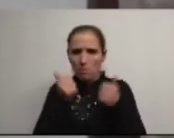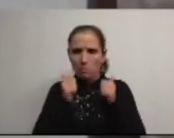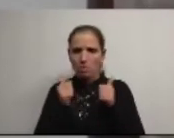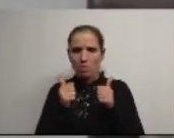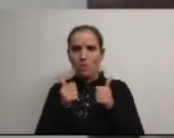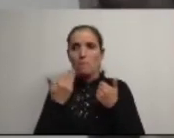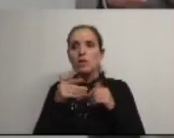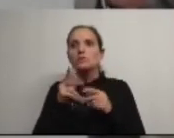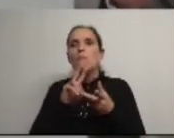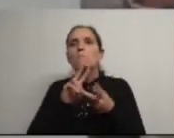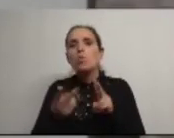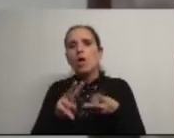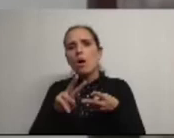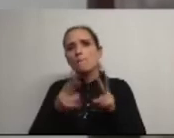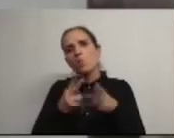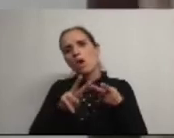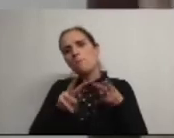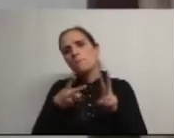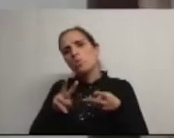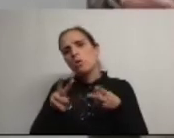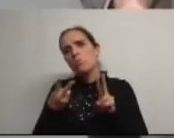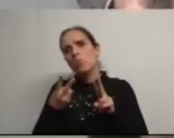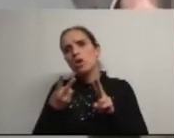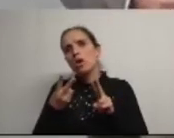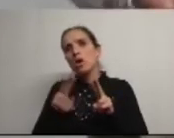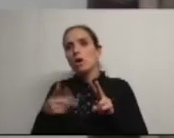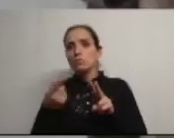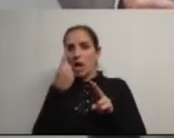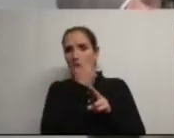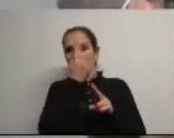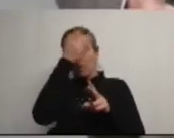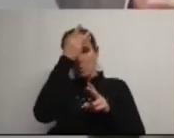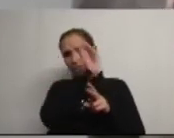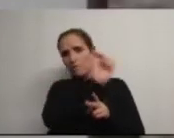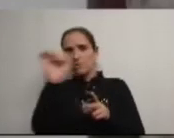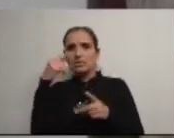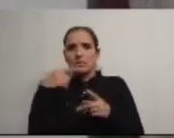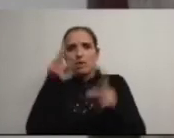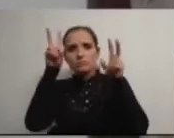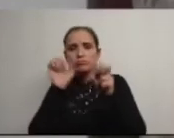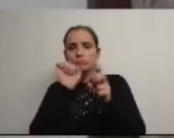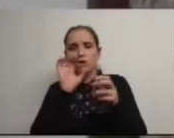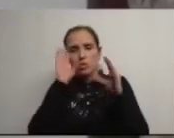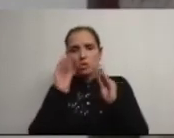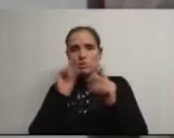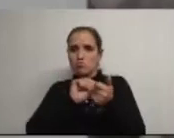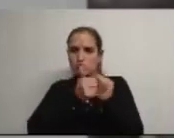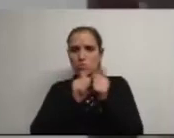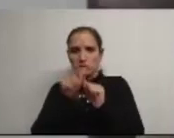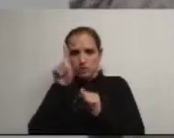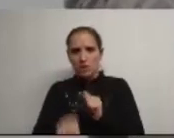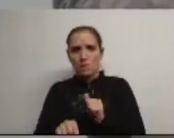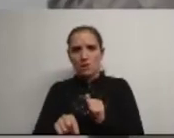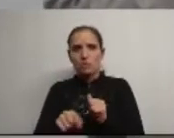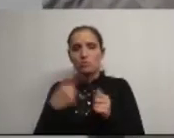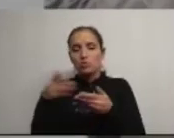mas eles mudam e mudam os conceitos que têm acerca da educação e portanto podemos